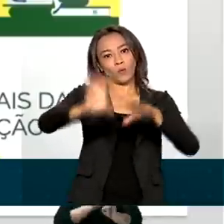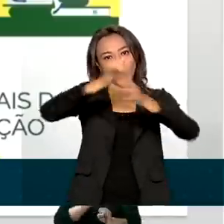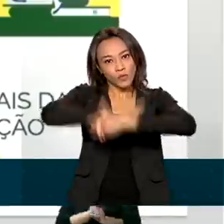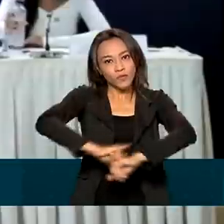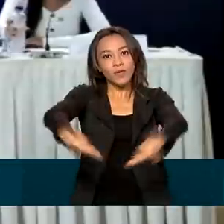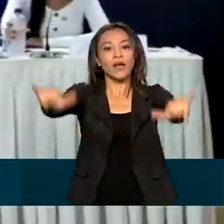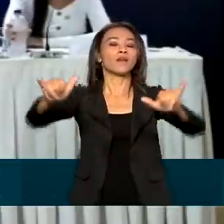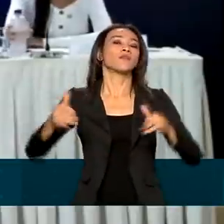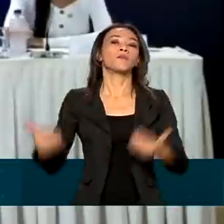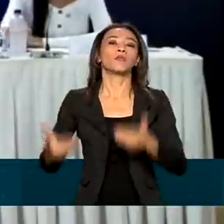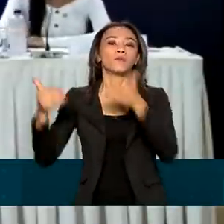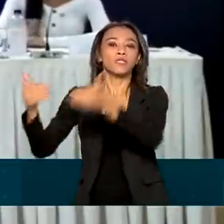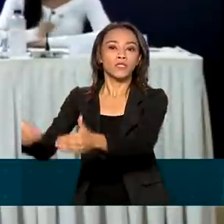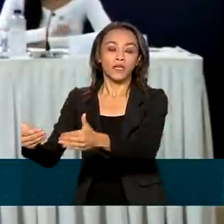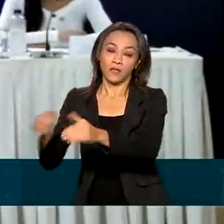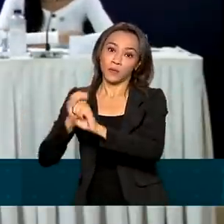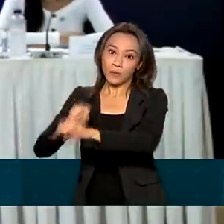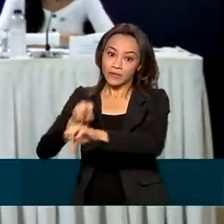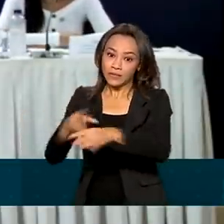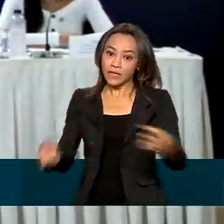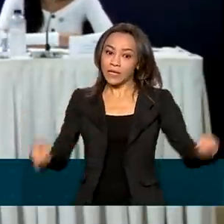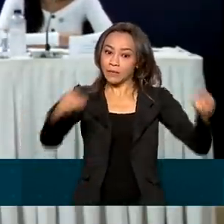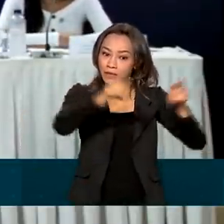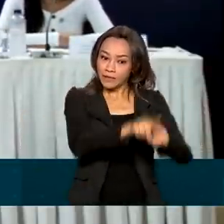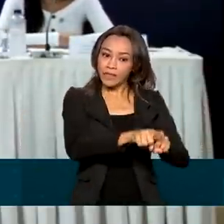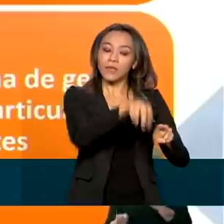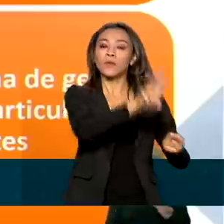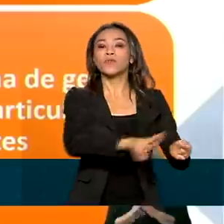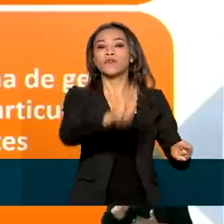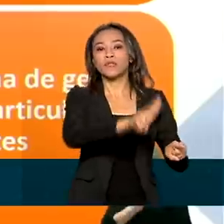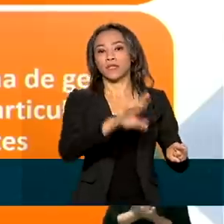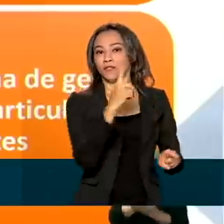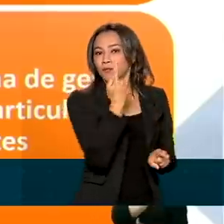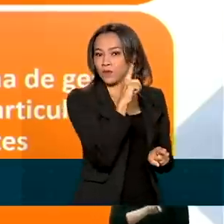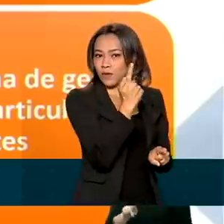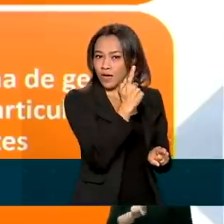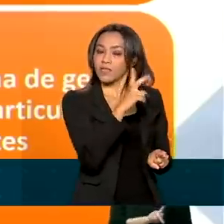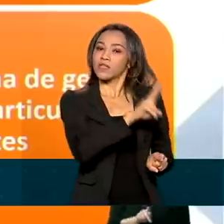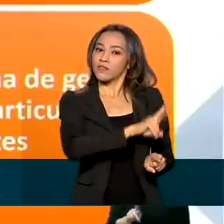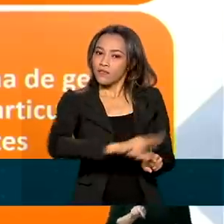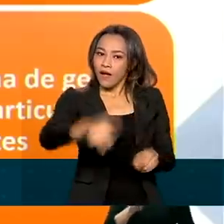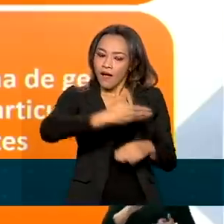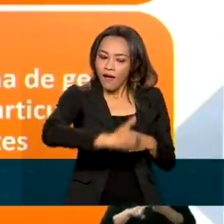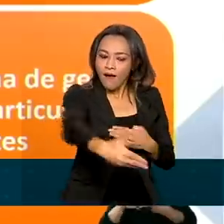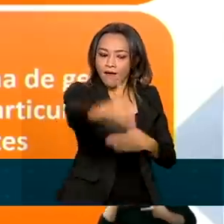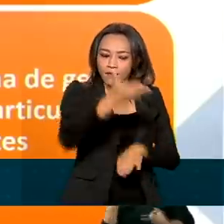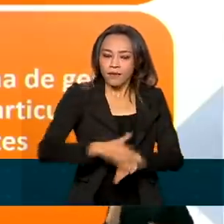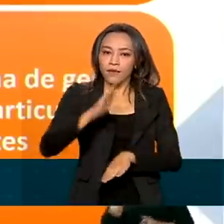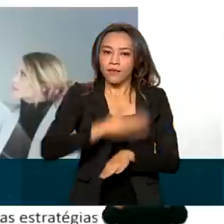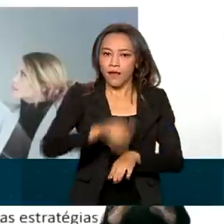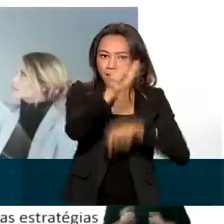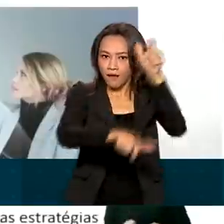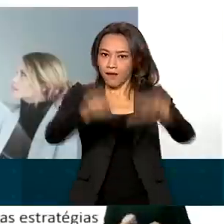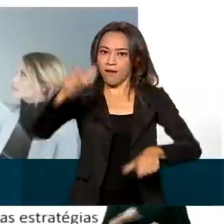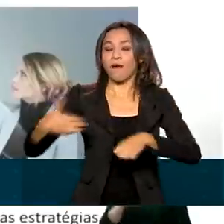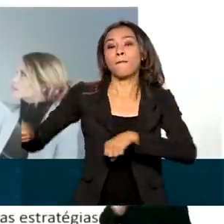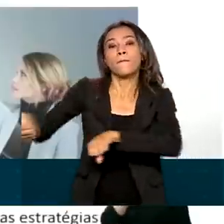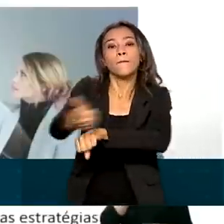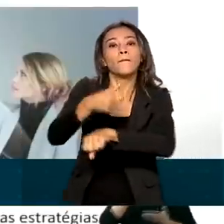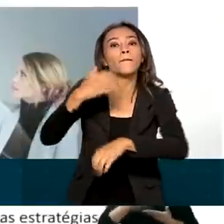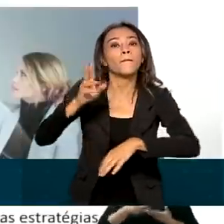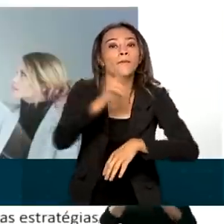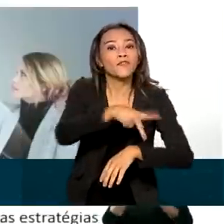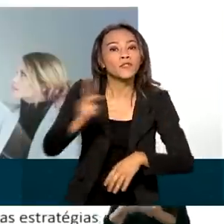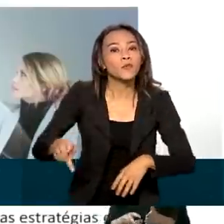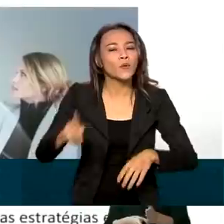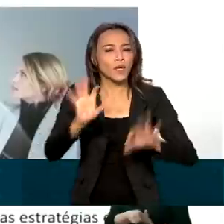da Educação em parceria com a Universidade Federal de Goiás. E vai capacitar professores, por exemplo, na elaboração